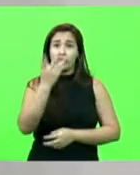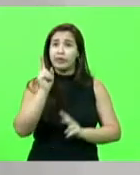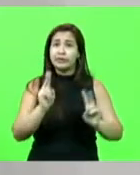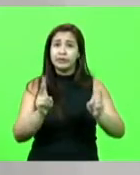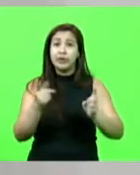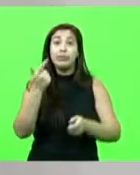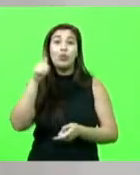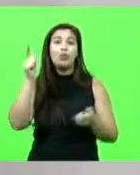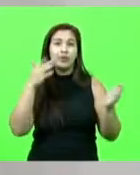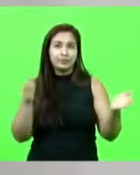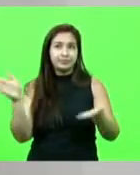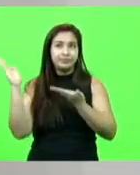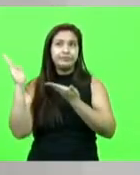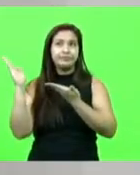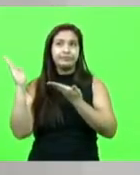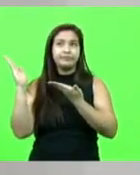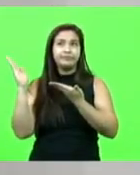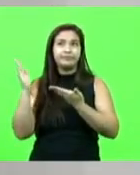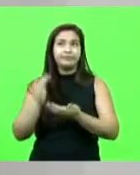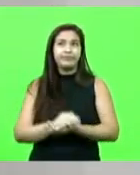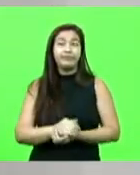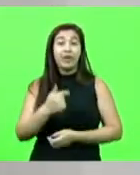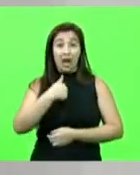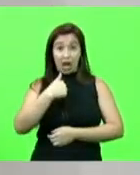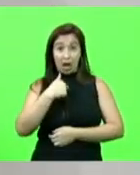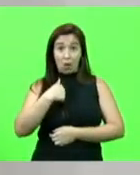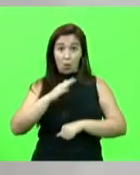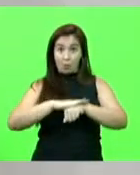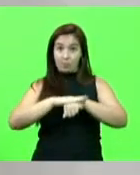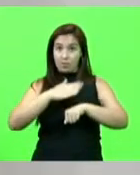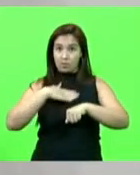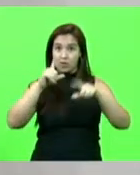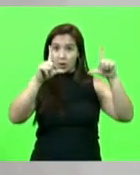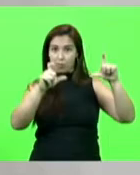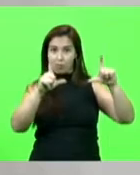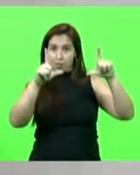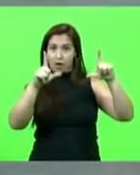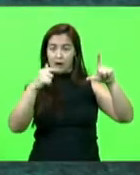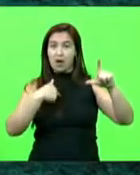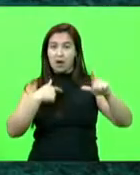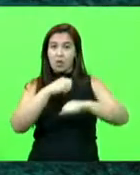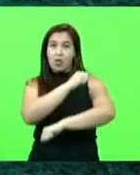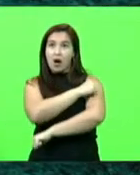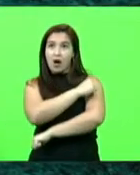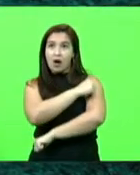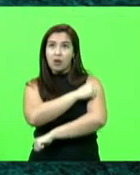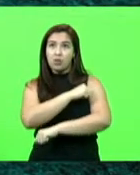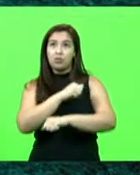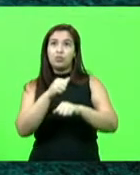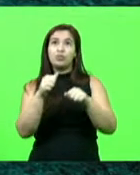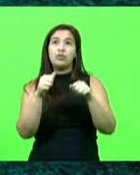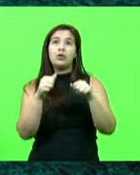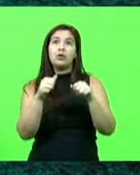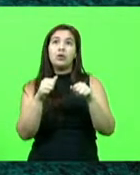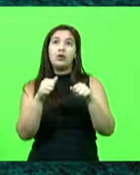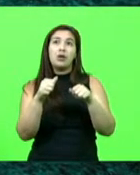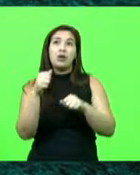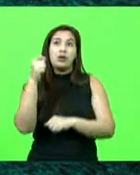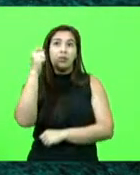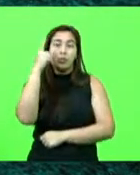uma. Essa fotografia fui eu mesma quem tirei quando eu era aluna da Universidade do Estado de Santa Catarina.